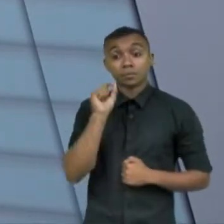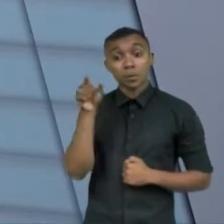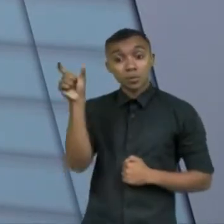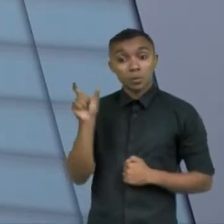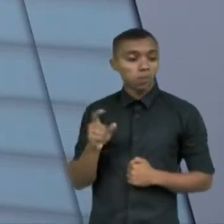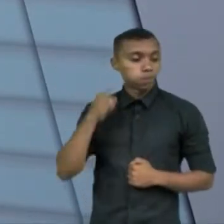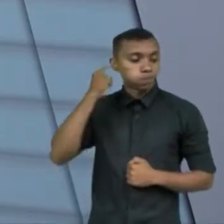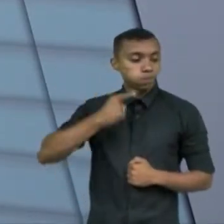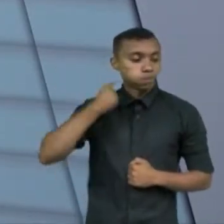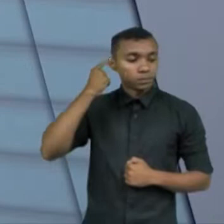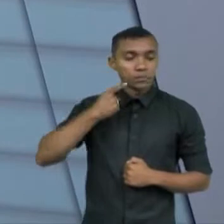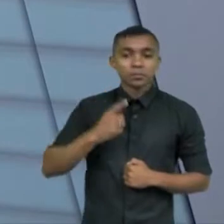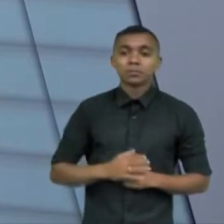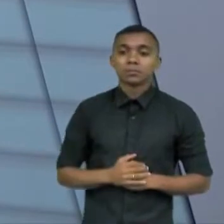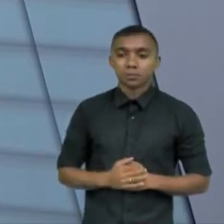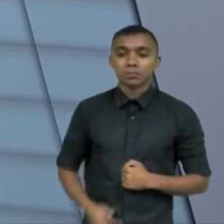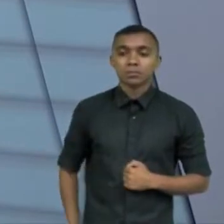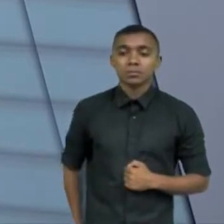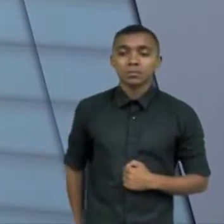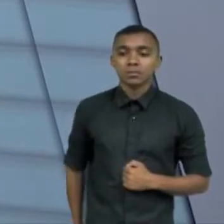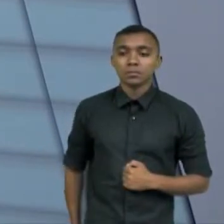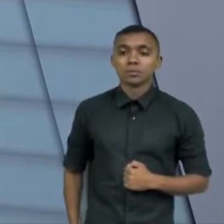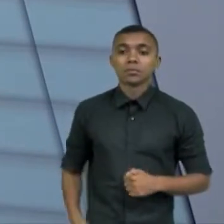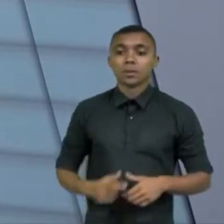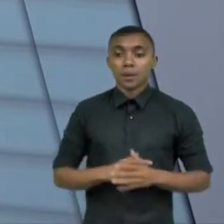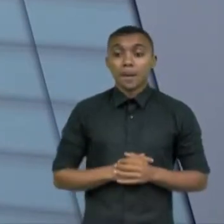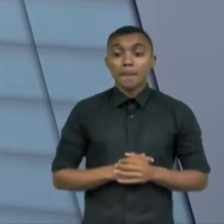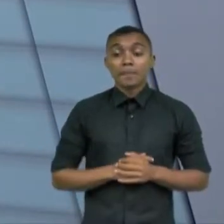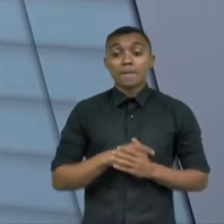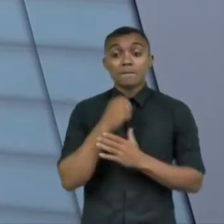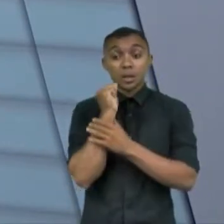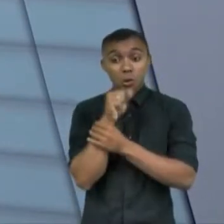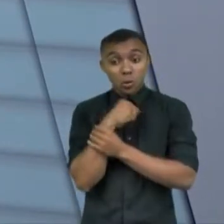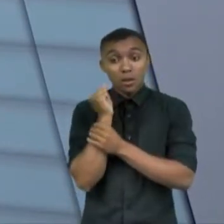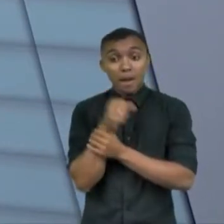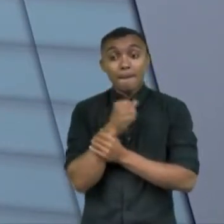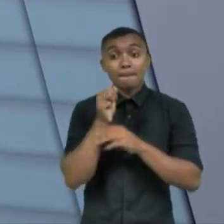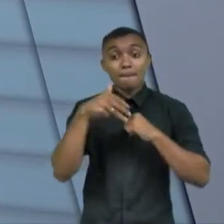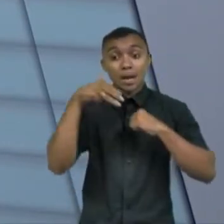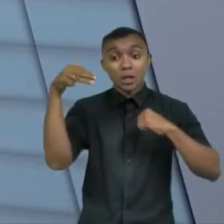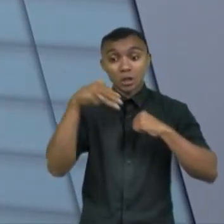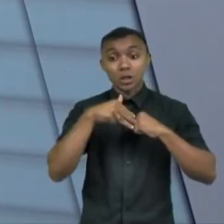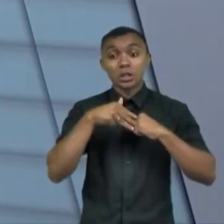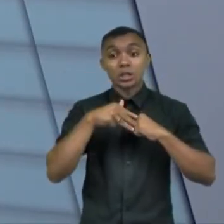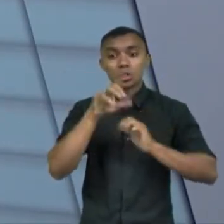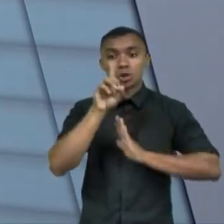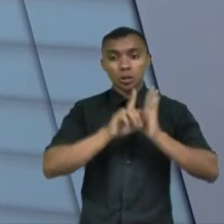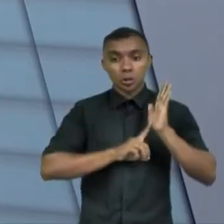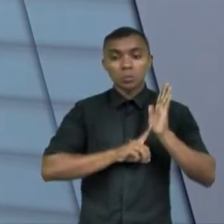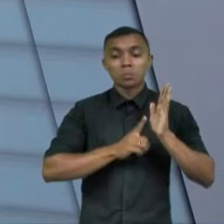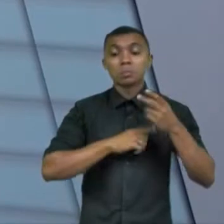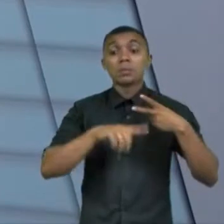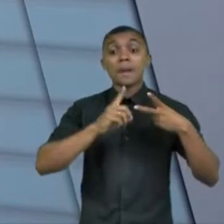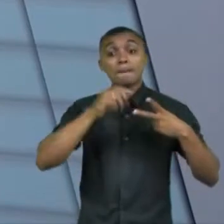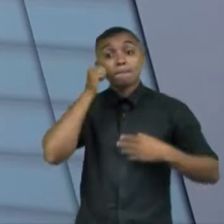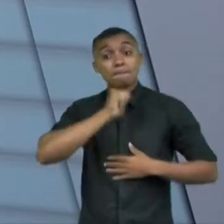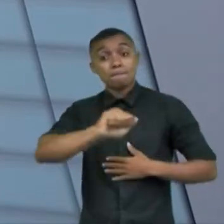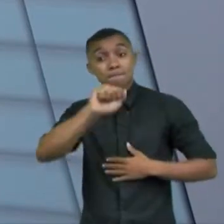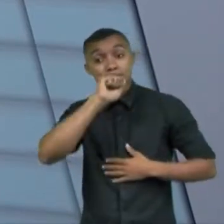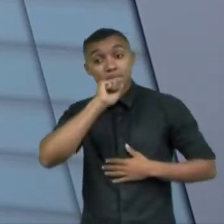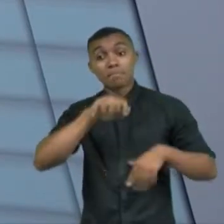fisioterapeuta mestre em direito privado mãe de uma criança